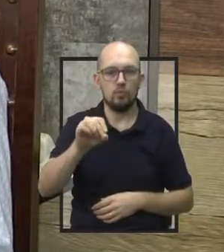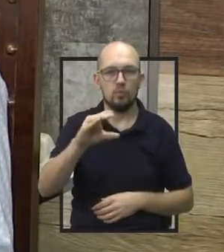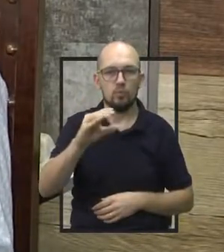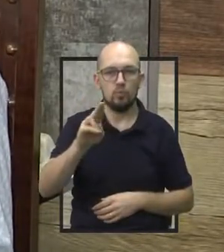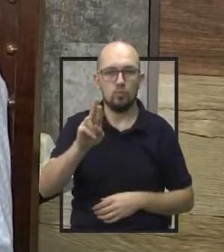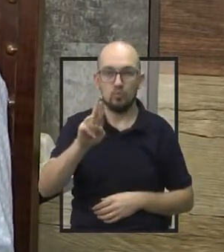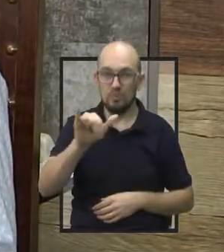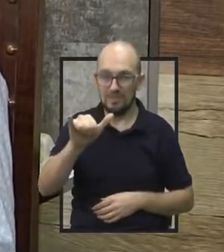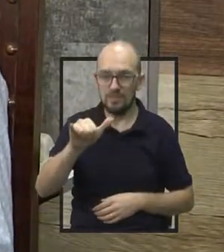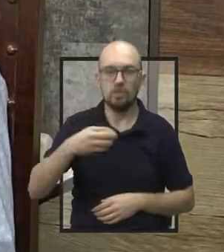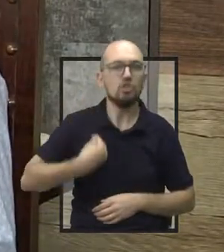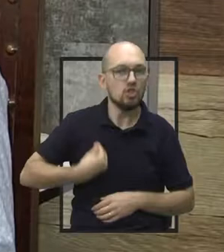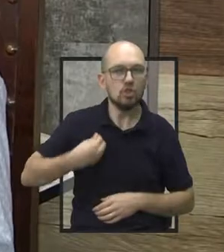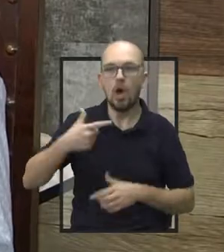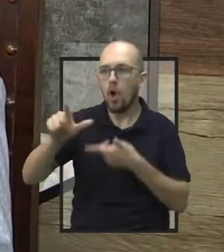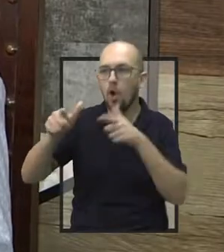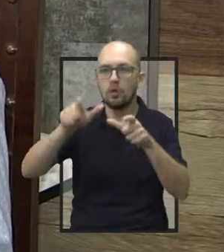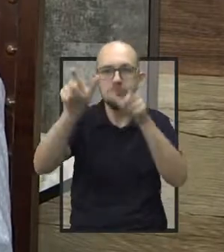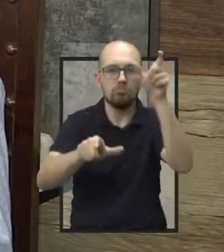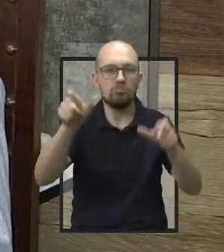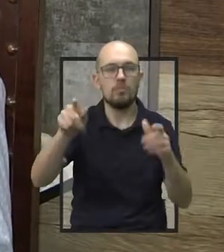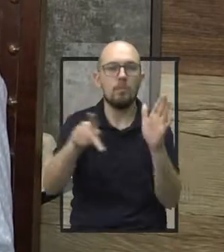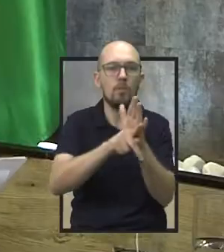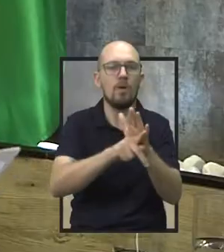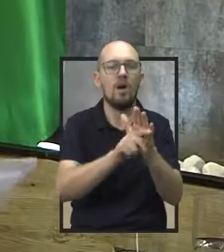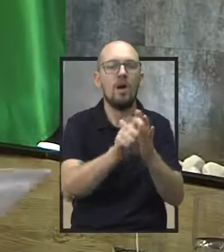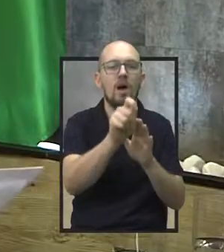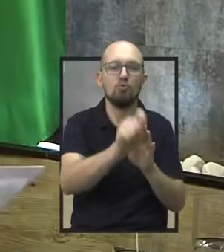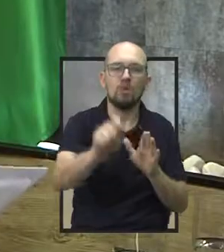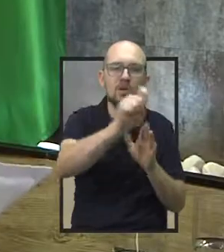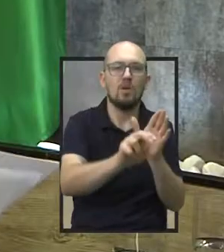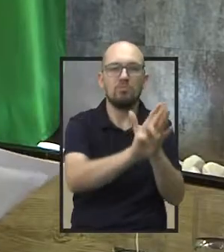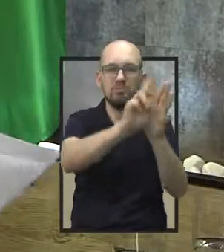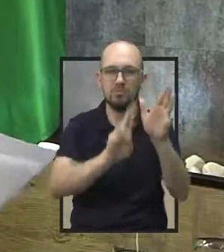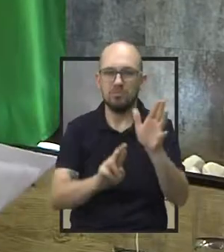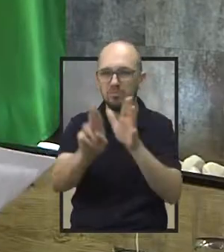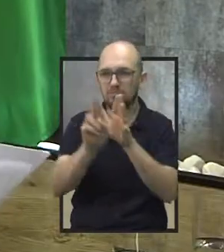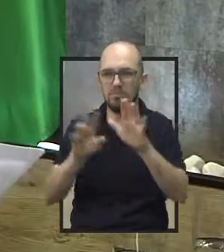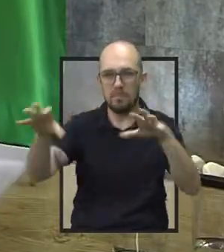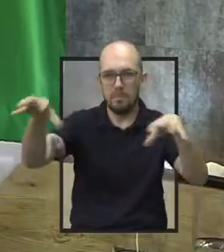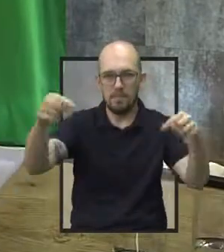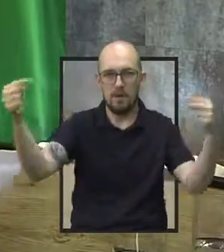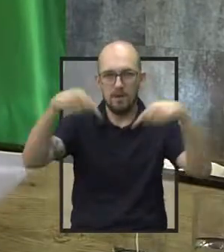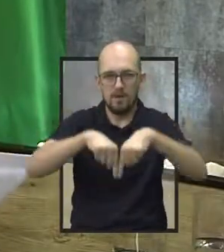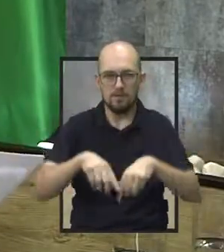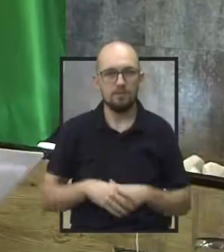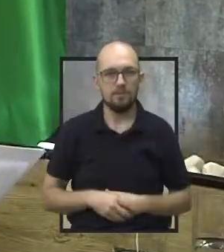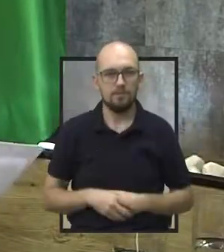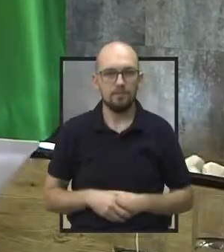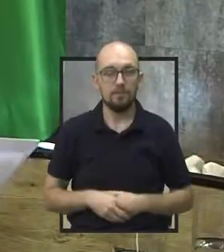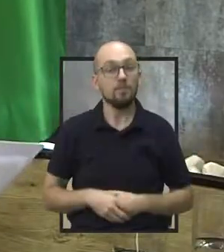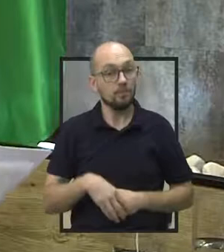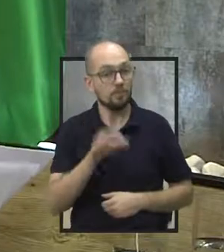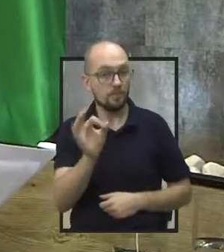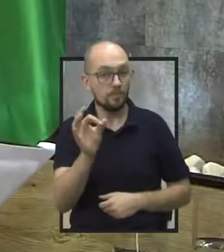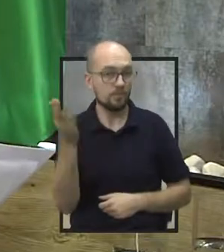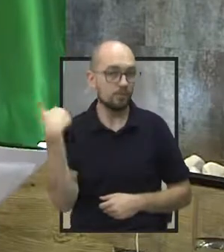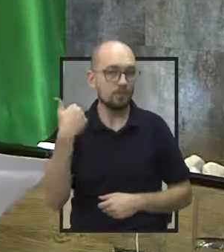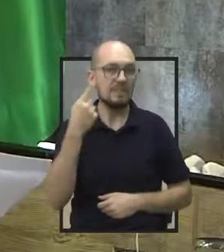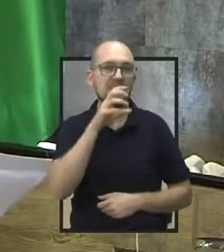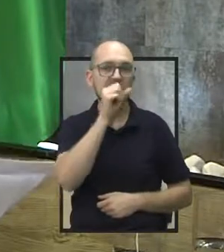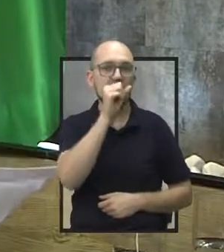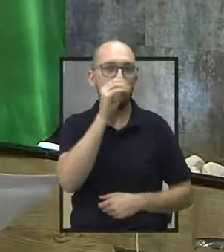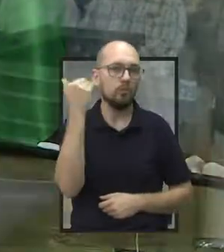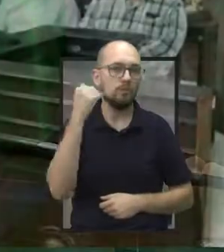diversos representantes de entidades aqui do município. Nós tivemos realmente aqui no último sábado a presença do deputado estadual